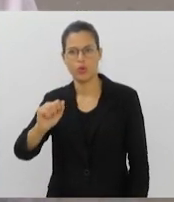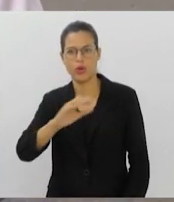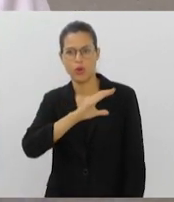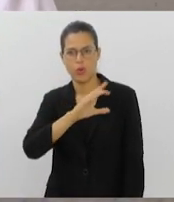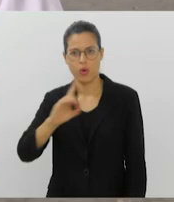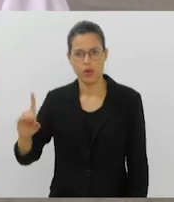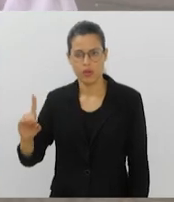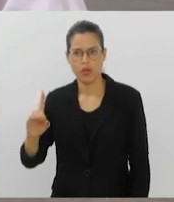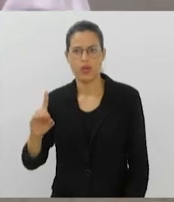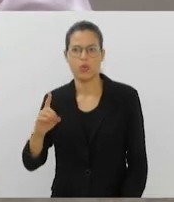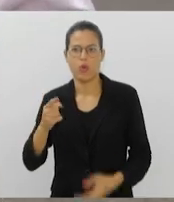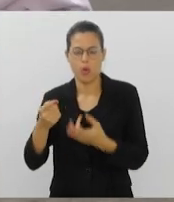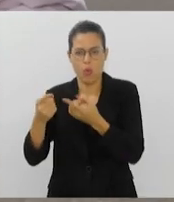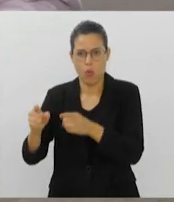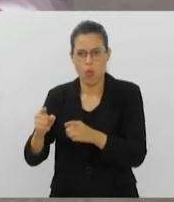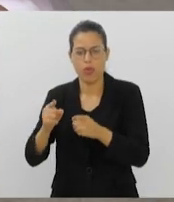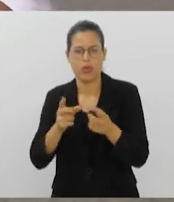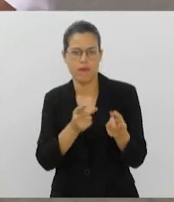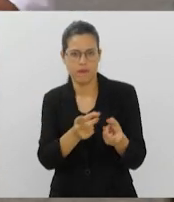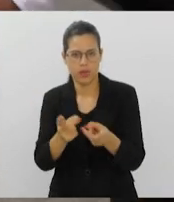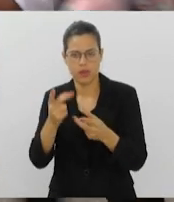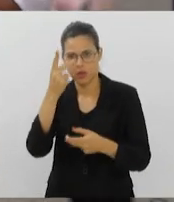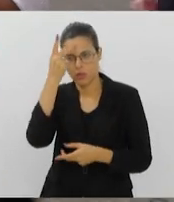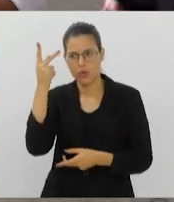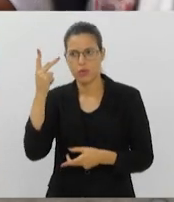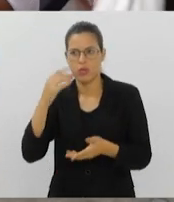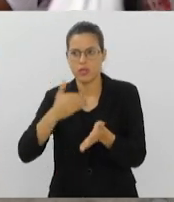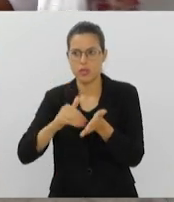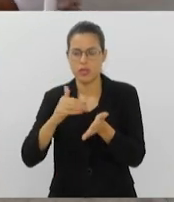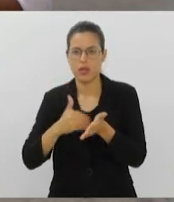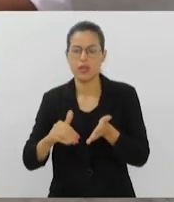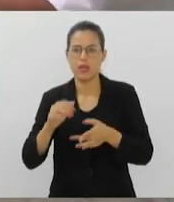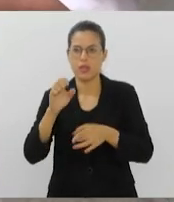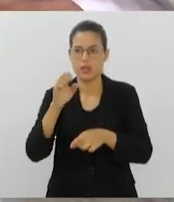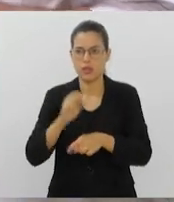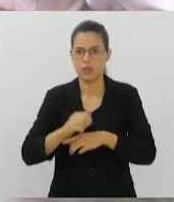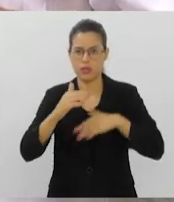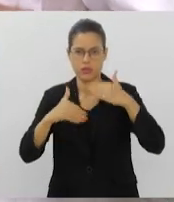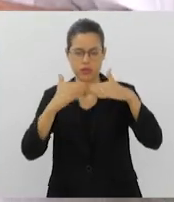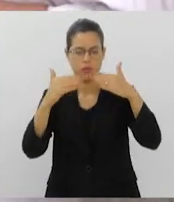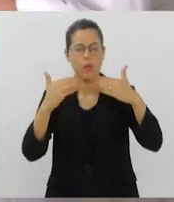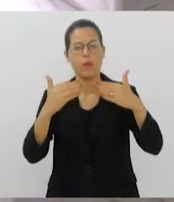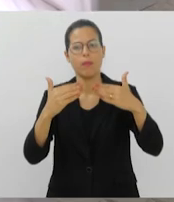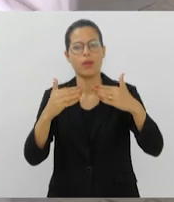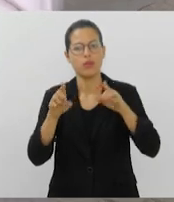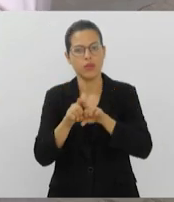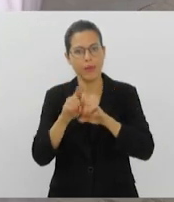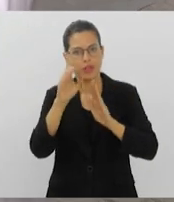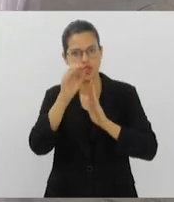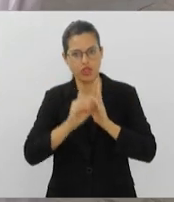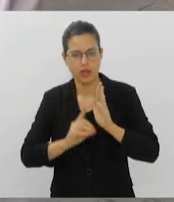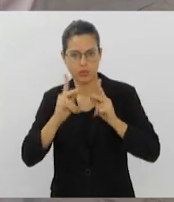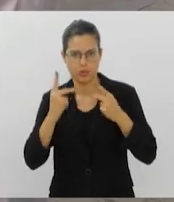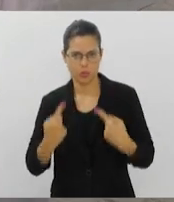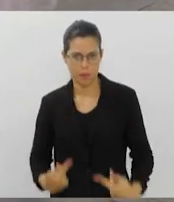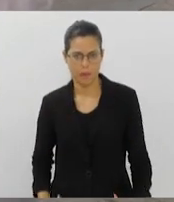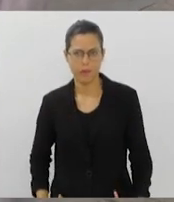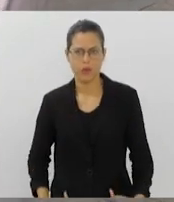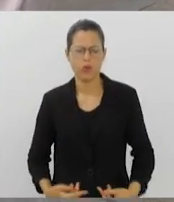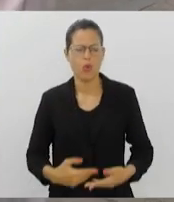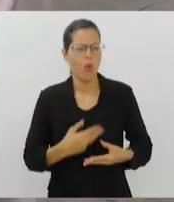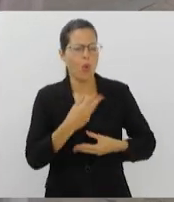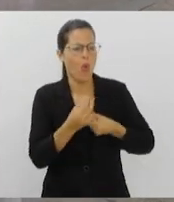Pessoas e Trabalho Escravo da Secretaria Estadual de Desenvolvimento Social e Direitos Humanos. Júlia, como é que o trabalho realizado pela